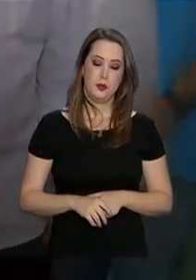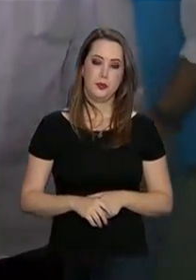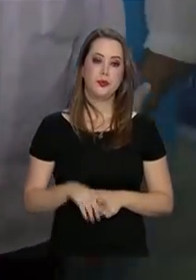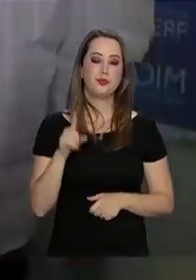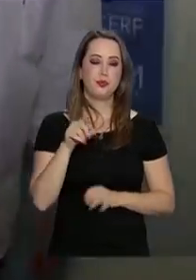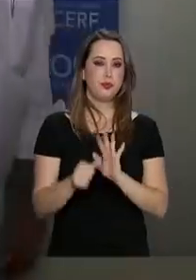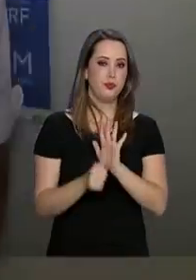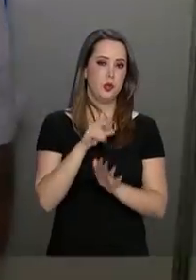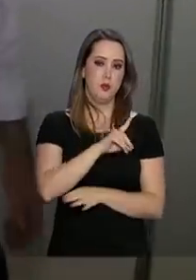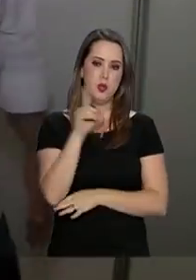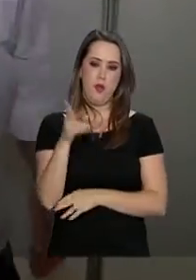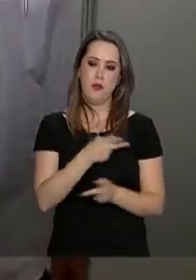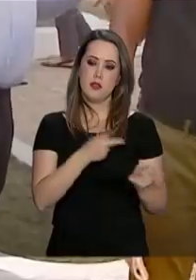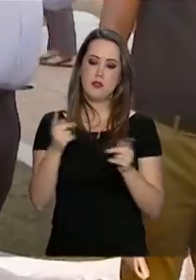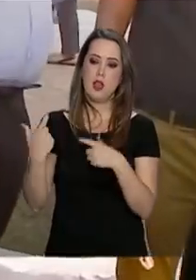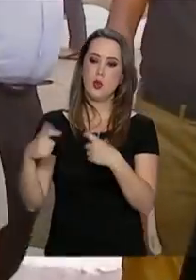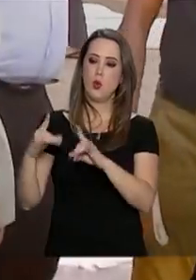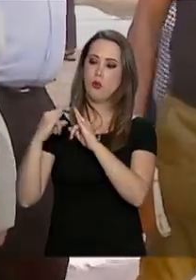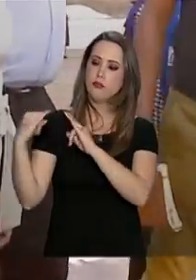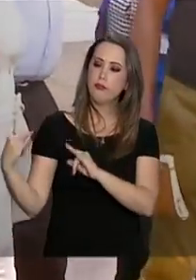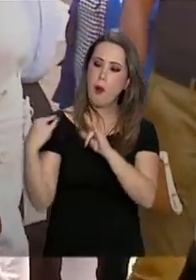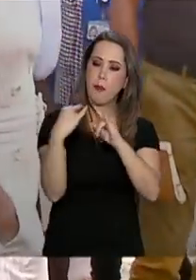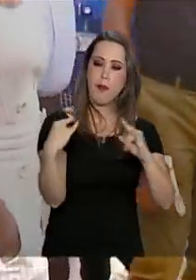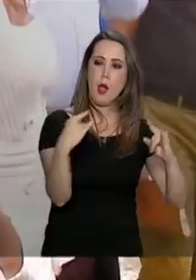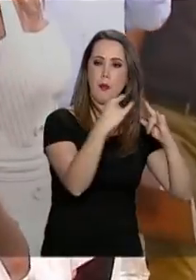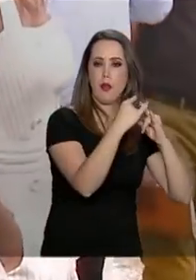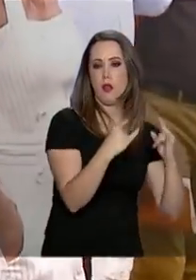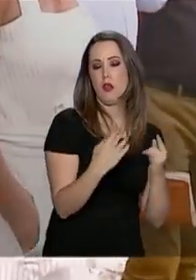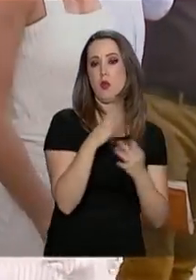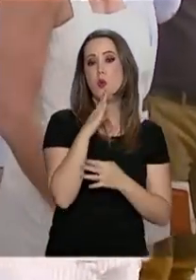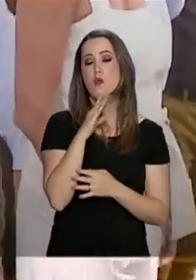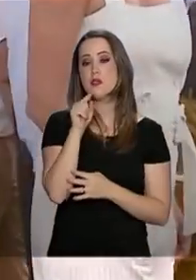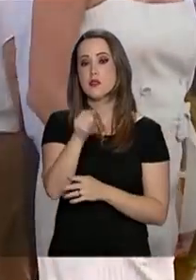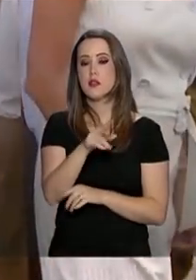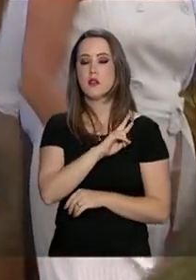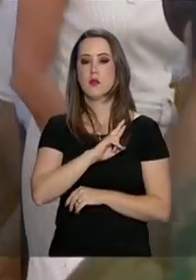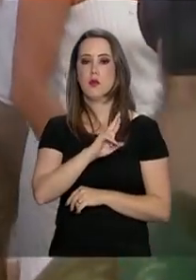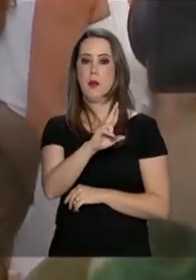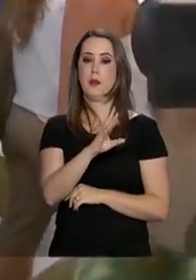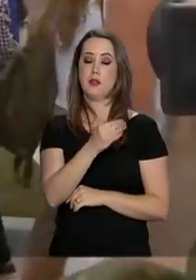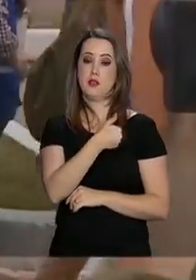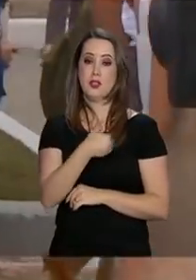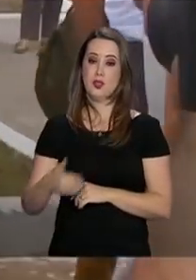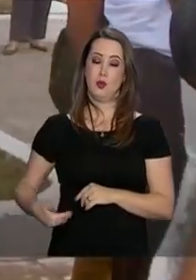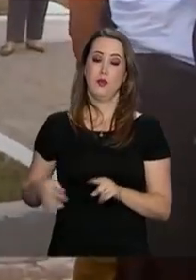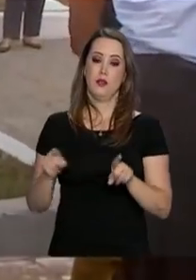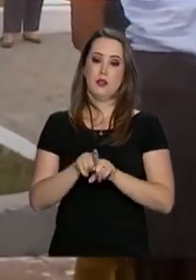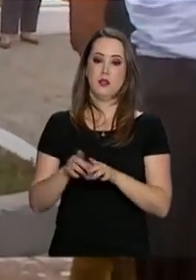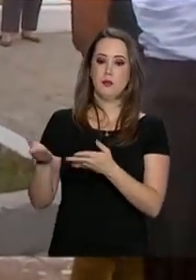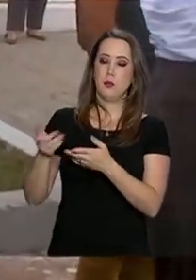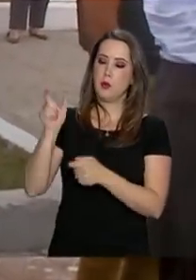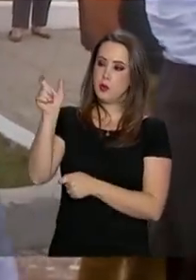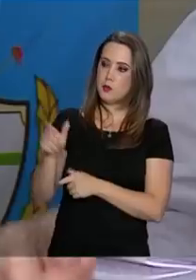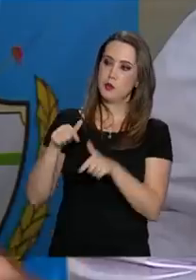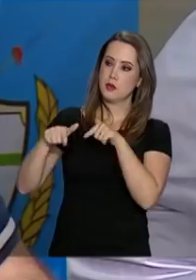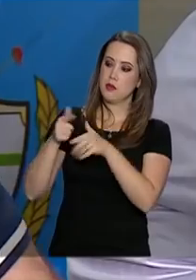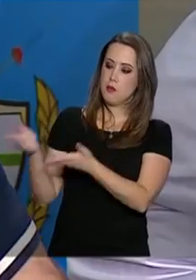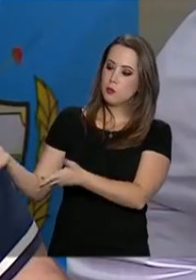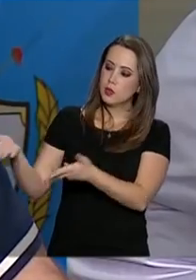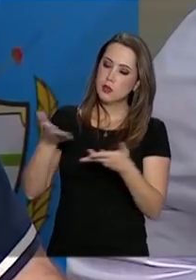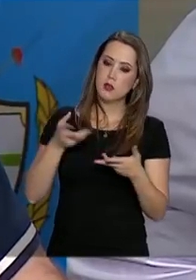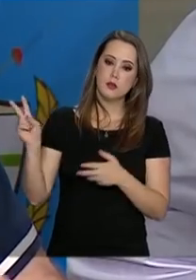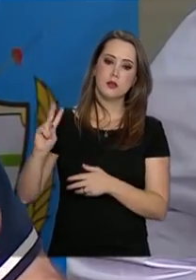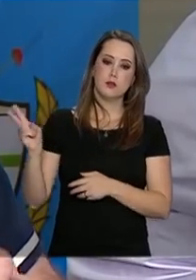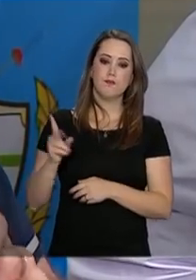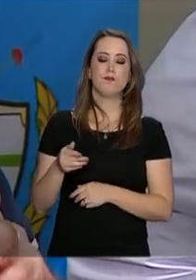ministros visitaram abrigos em Boa Vista e conversaram com representantes do governo local e também com quem atua na recepção dos venezuelanos. Em